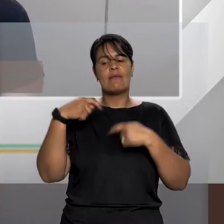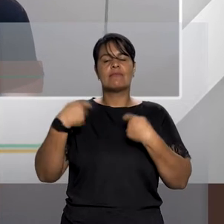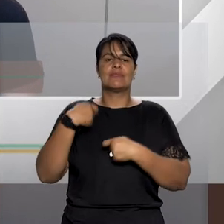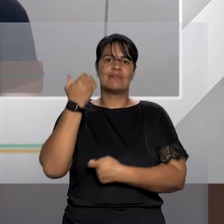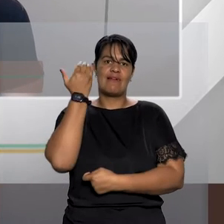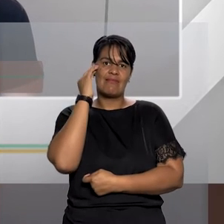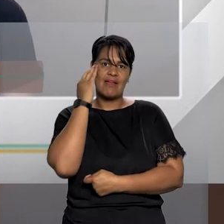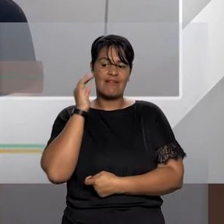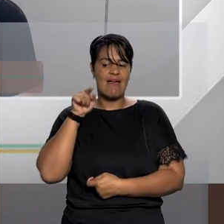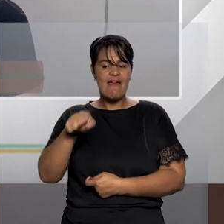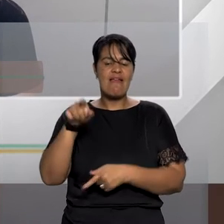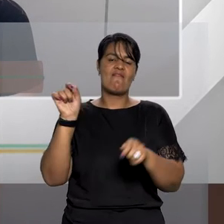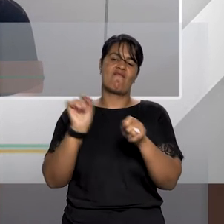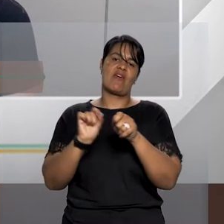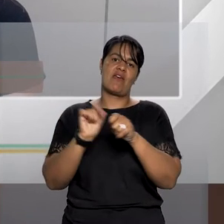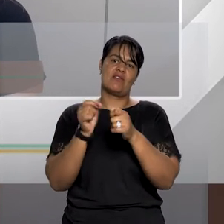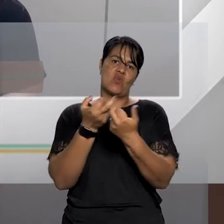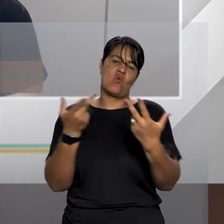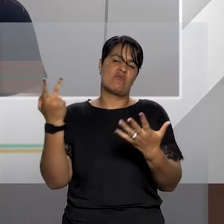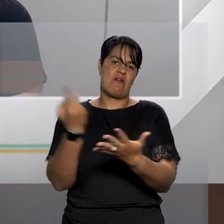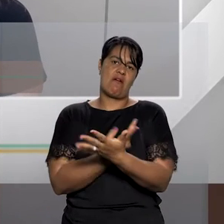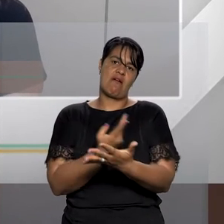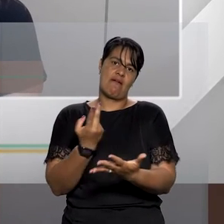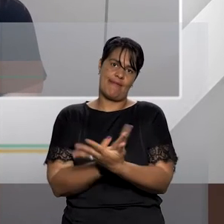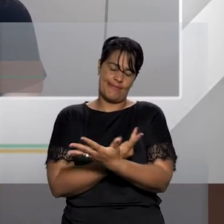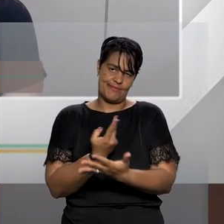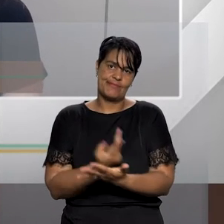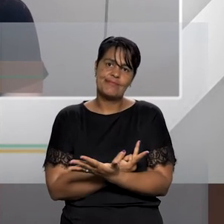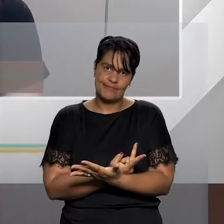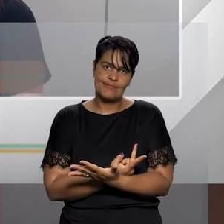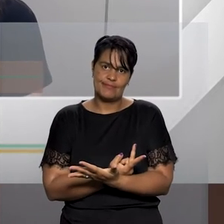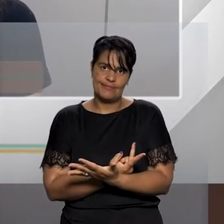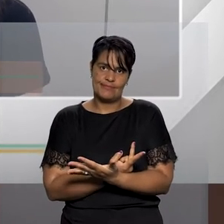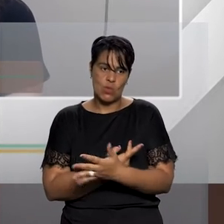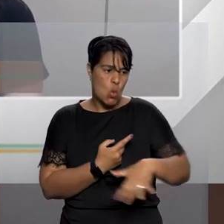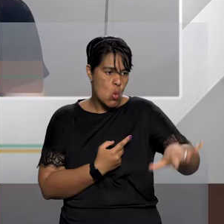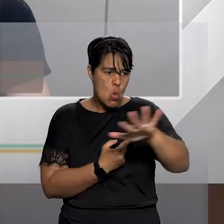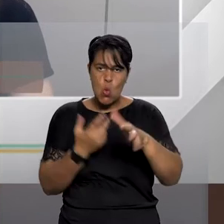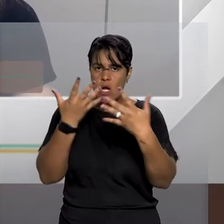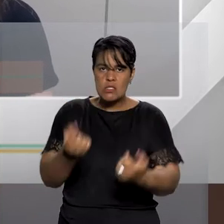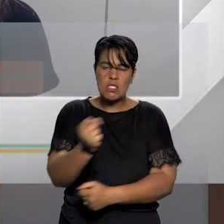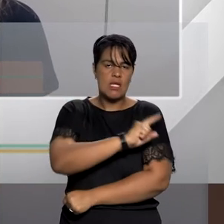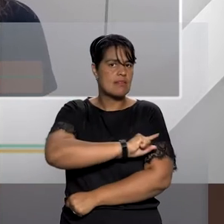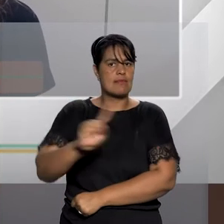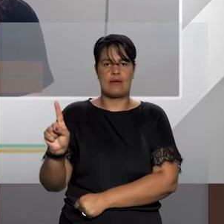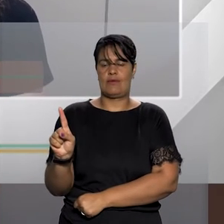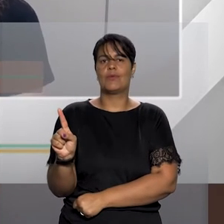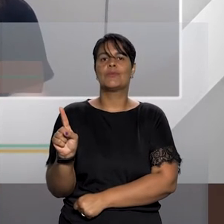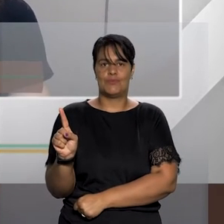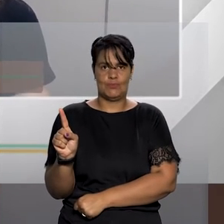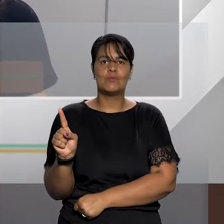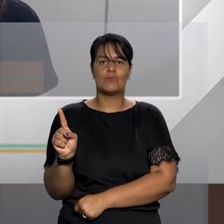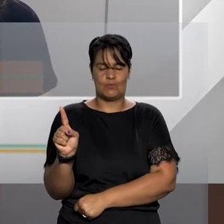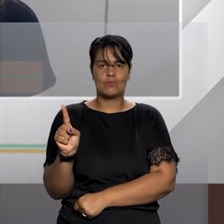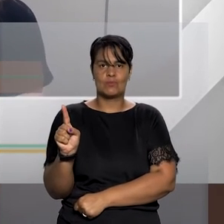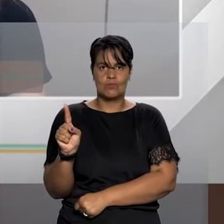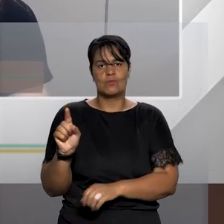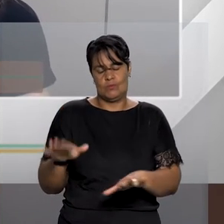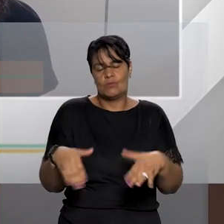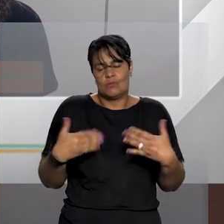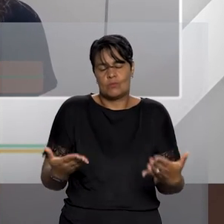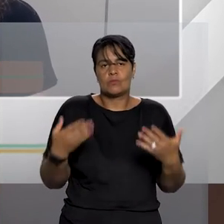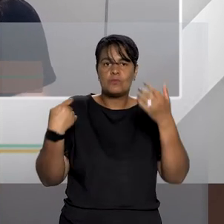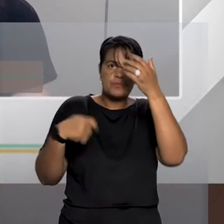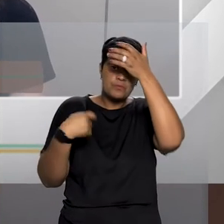que aquela atitude é inaceitável e não pode ser aceita de forma nenhuma em qualquer medida no